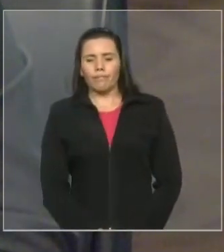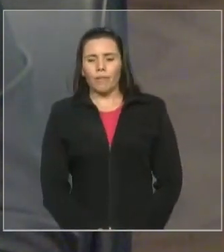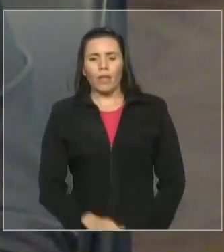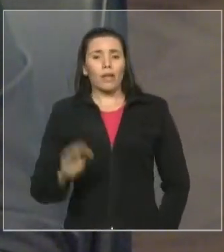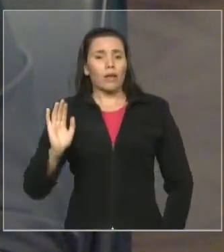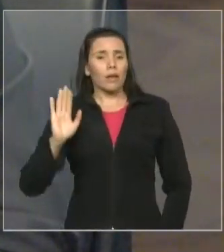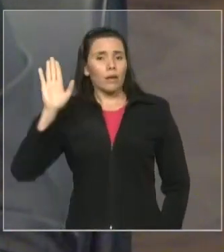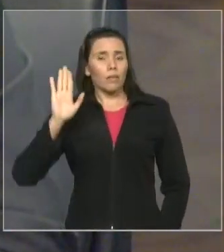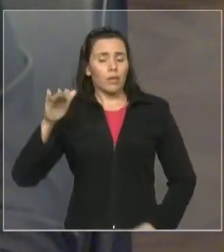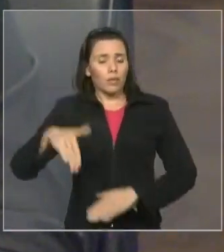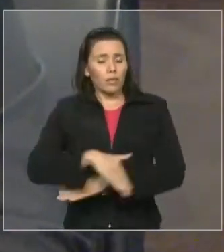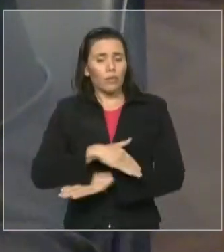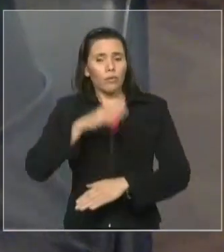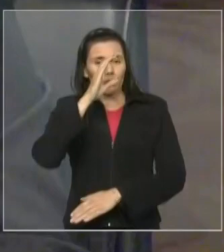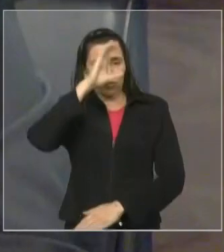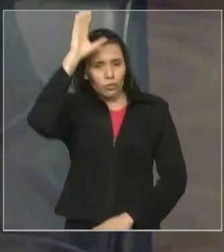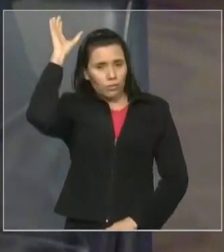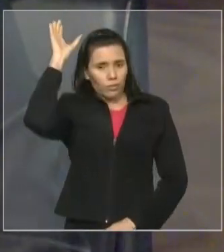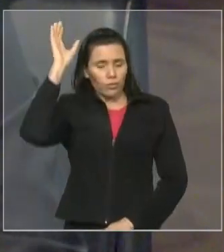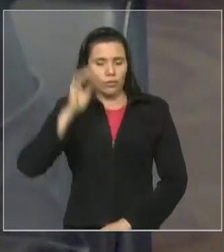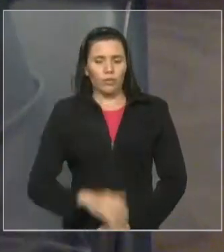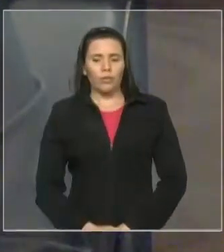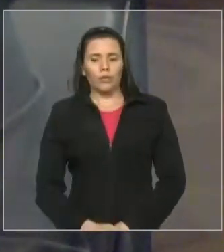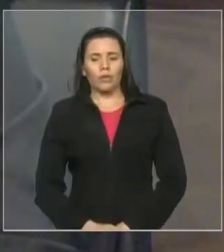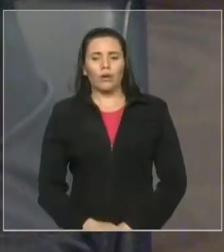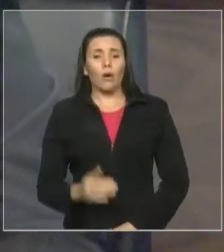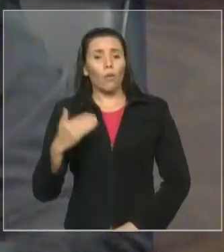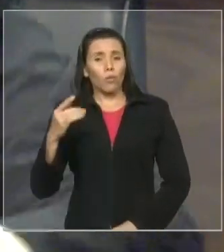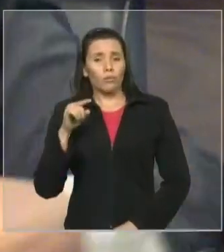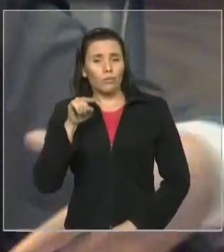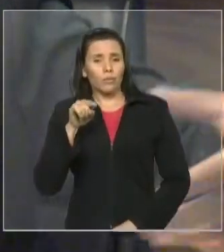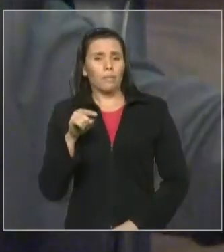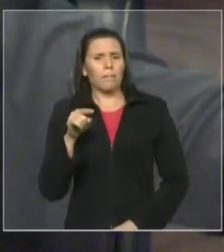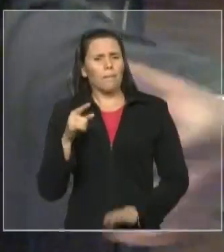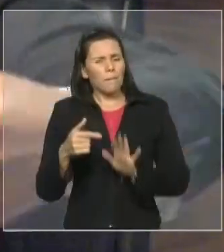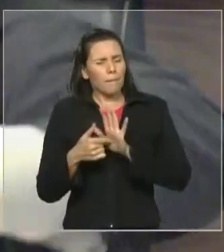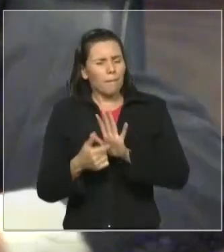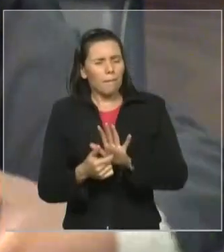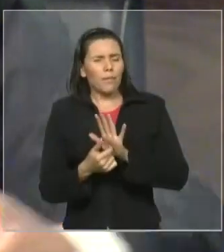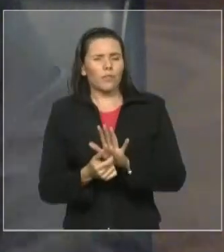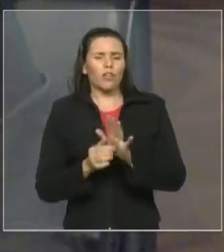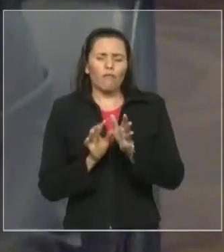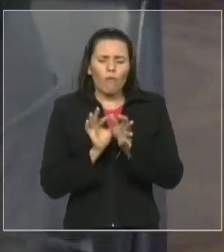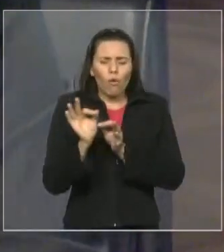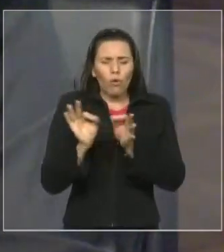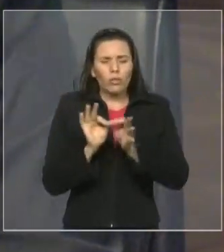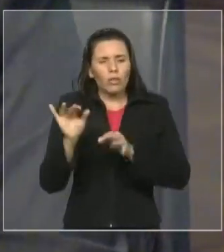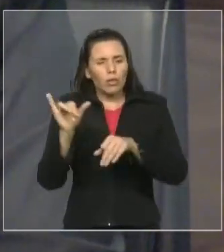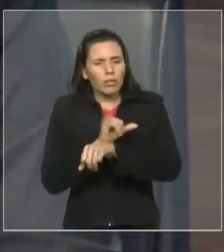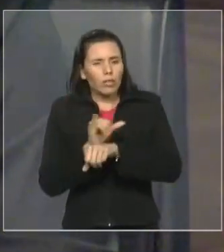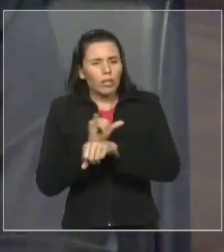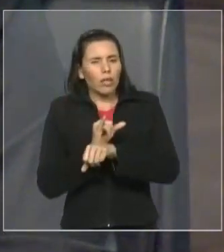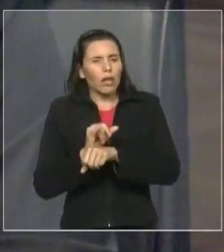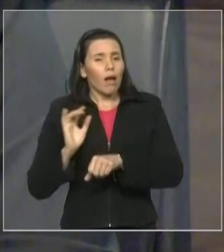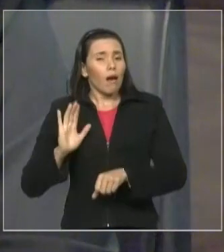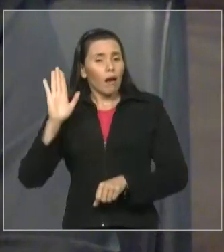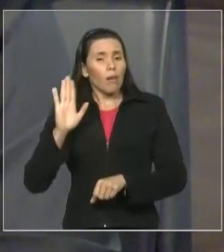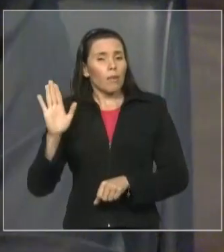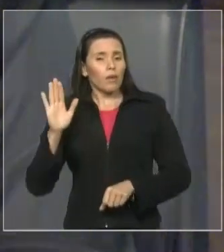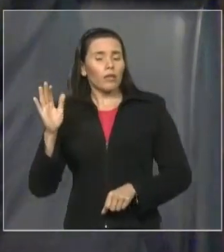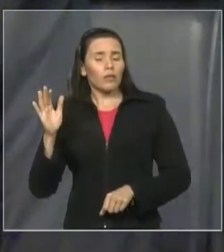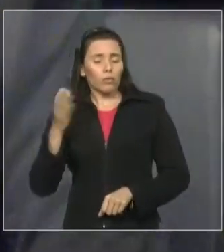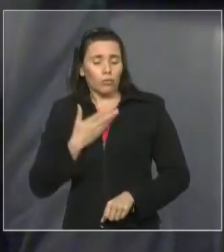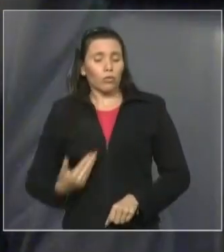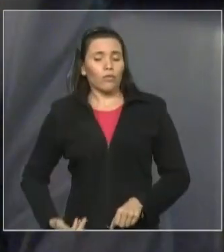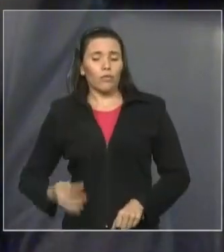ruas de Chapadinha, quando você mostrava já, organizando a campanha do governador. Então, só o